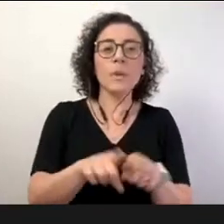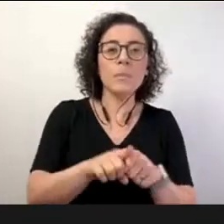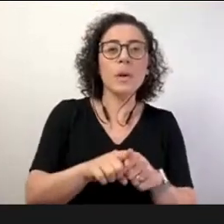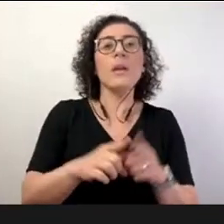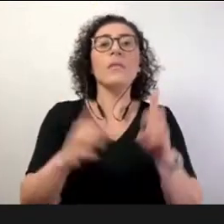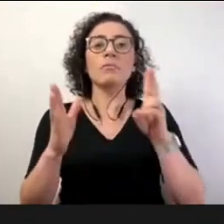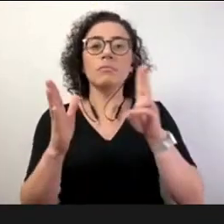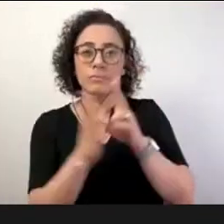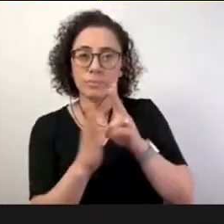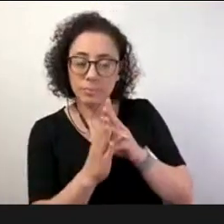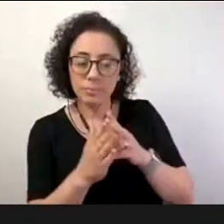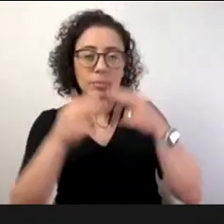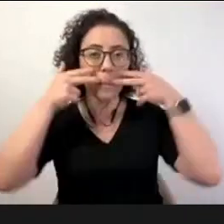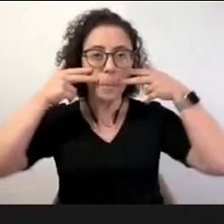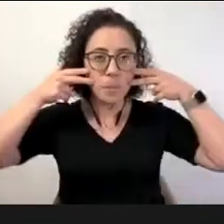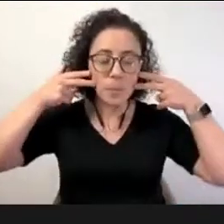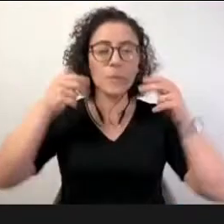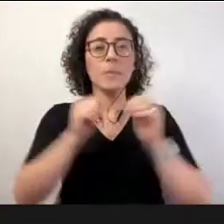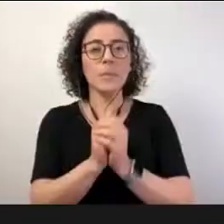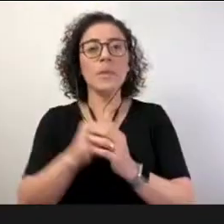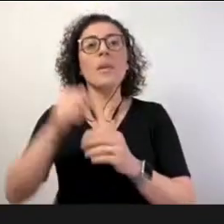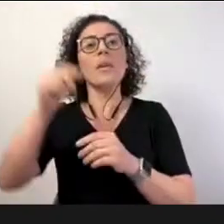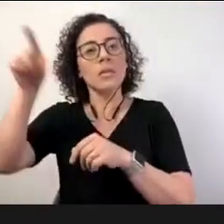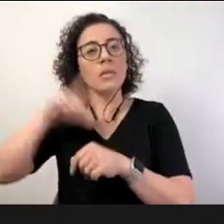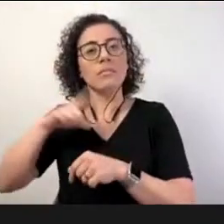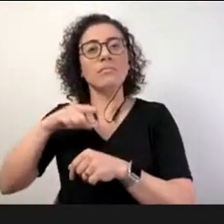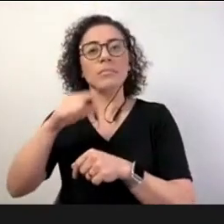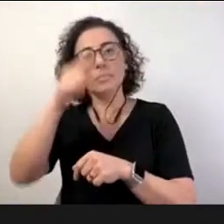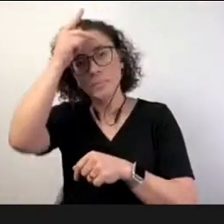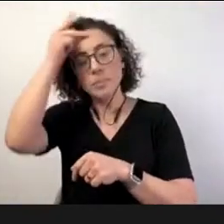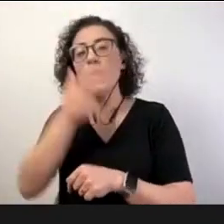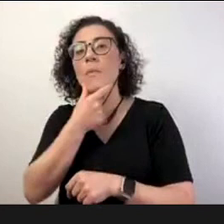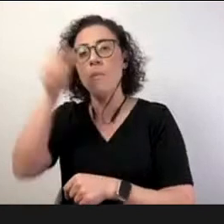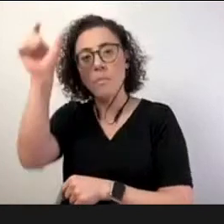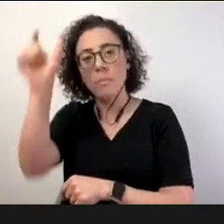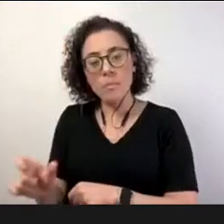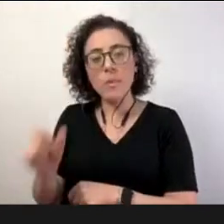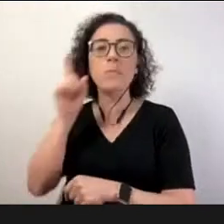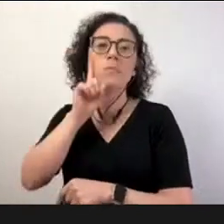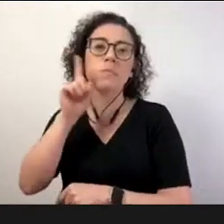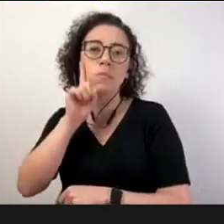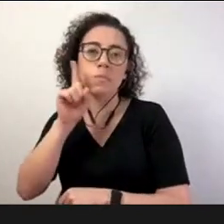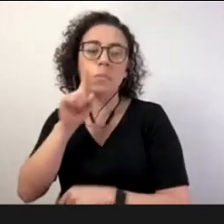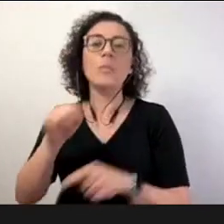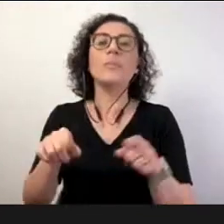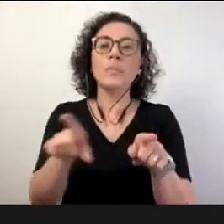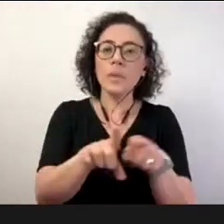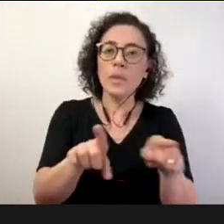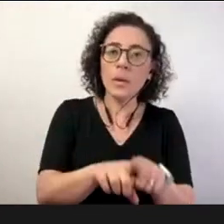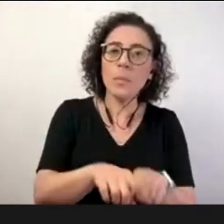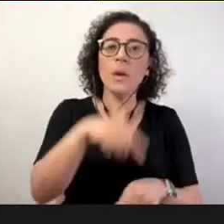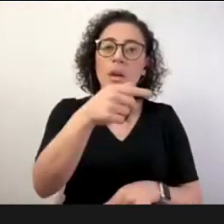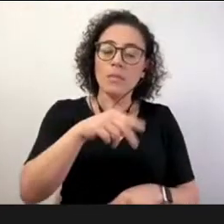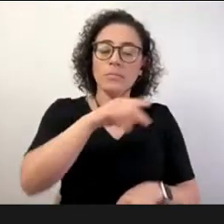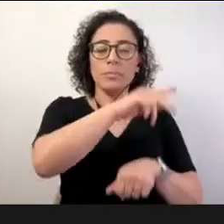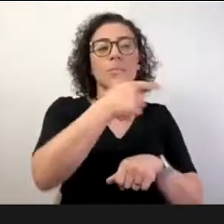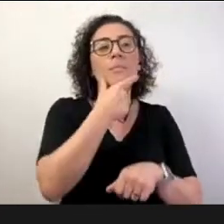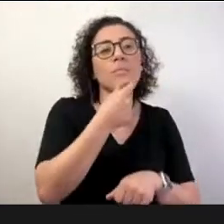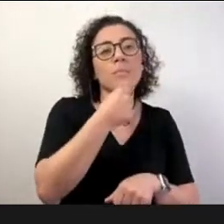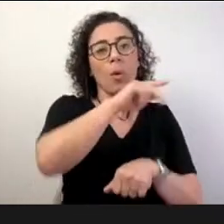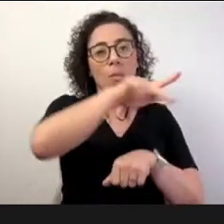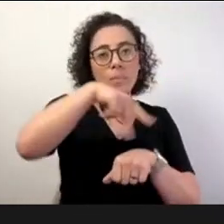educacional dos Estados Unidos e um professor catedrático da Universidade de Lisboa. E contou em sua abertura